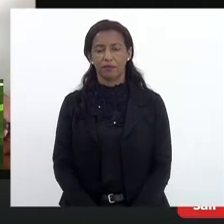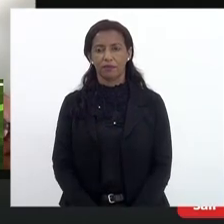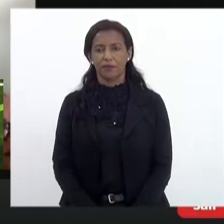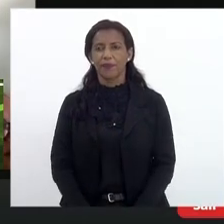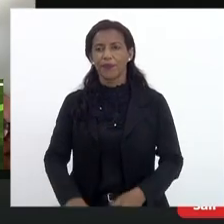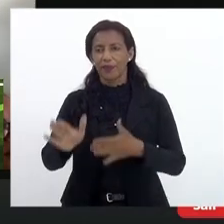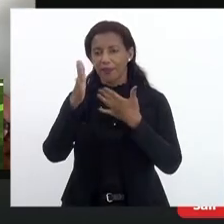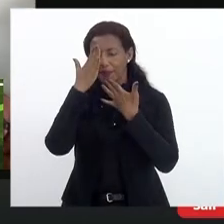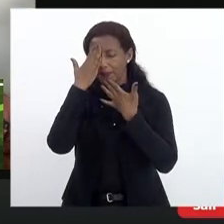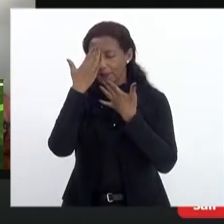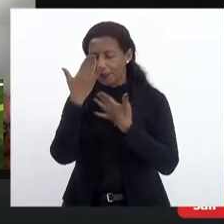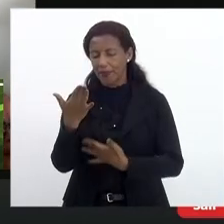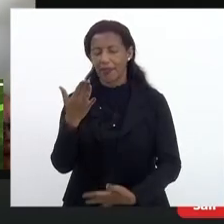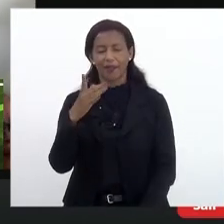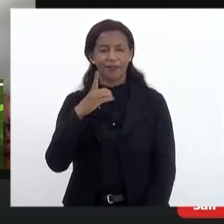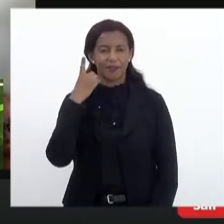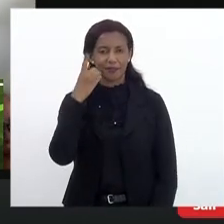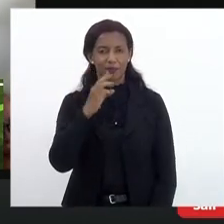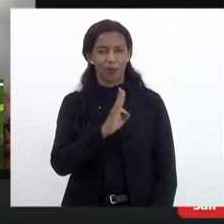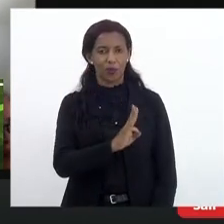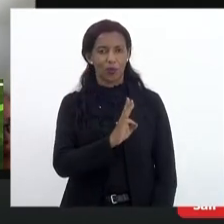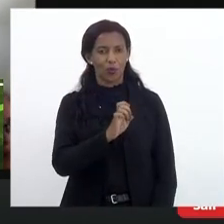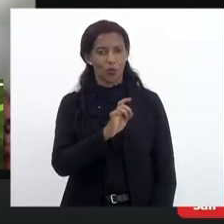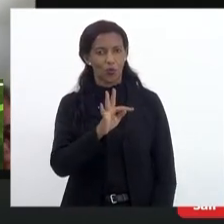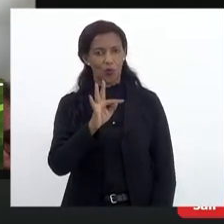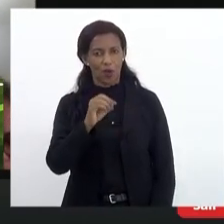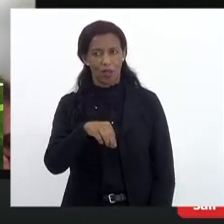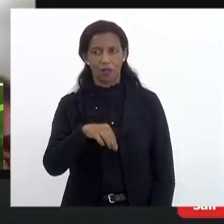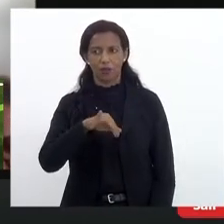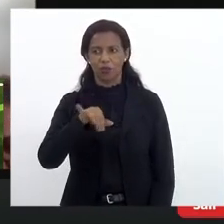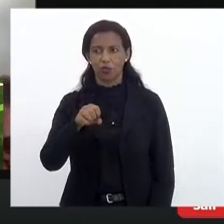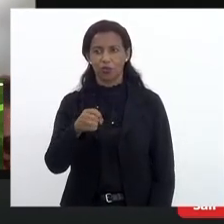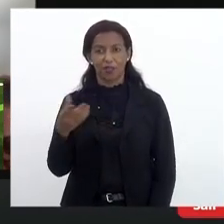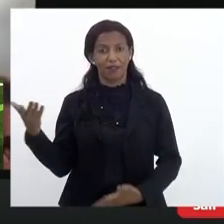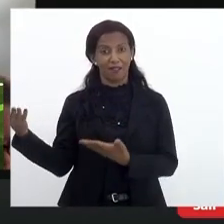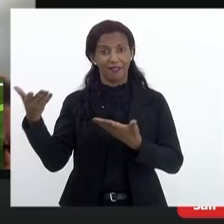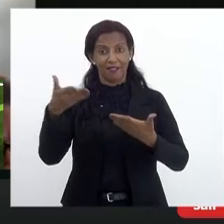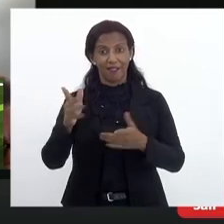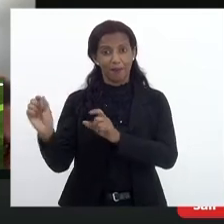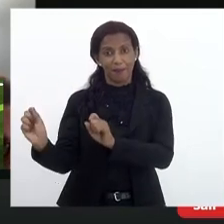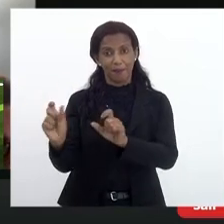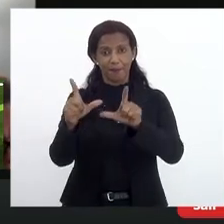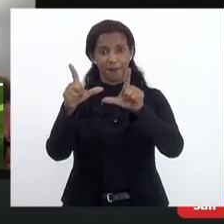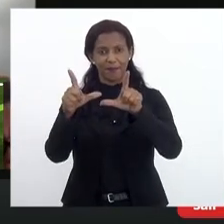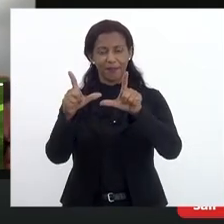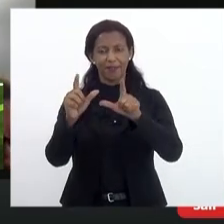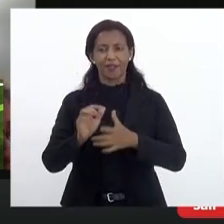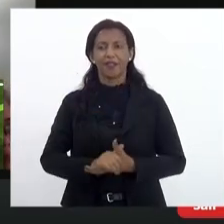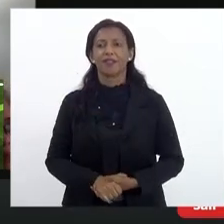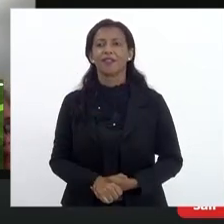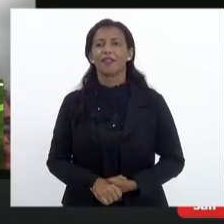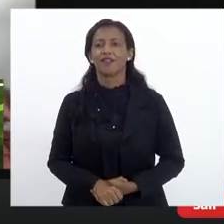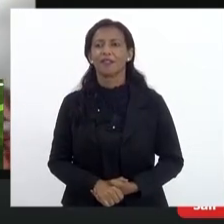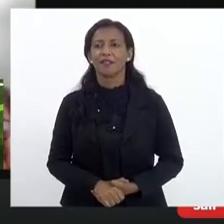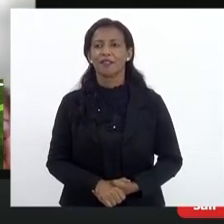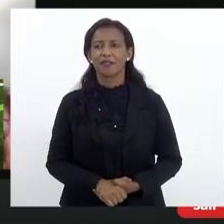Obrigado, deputado Wellington José, entrou aqui na sala junto conosco também a inspetora Escolar